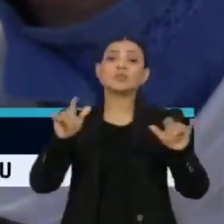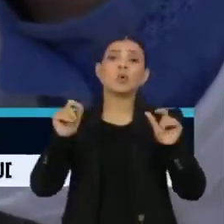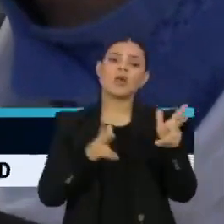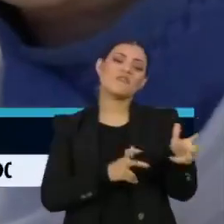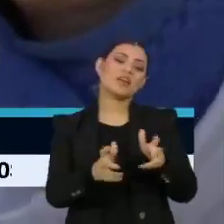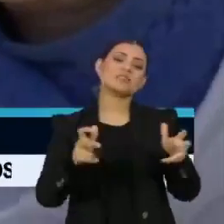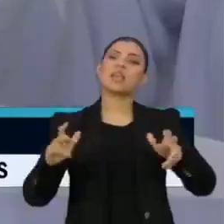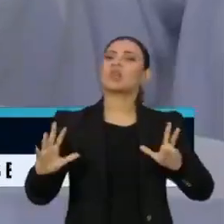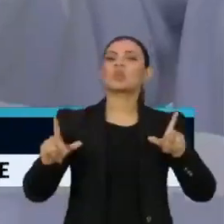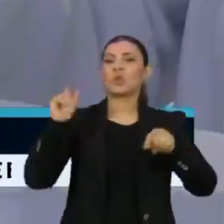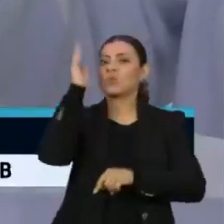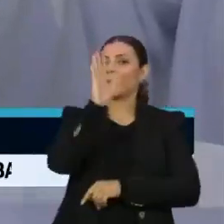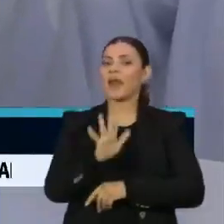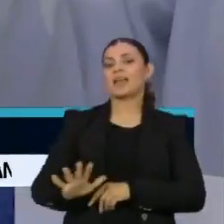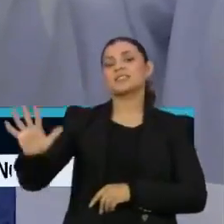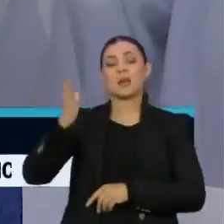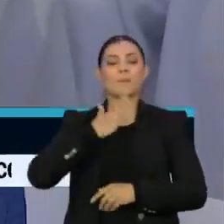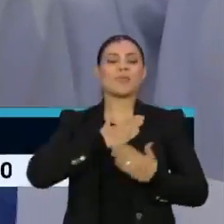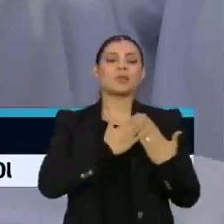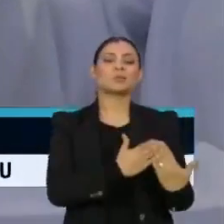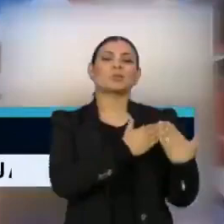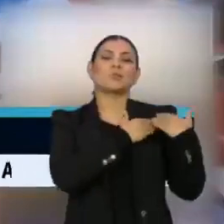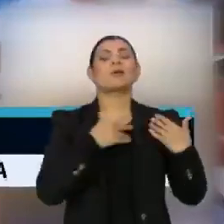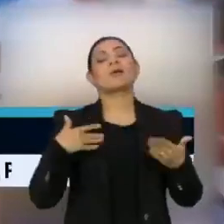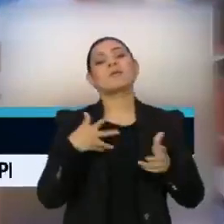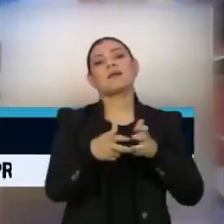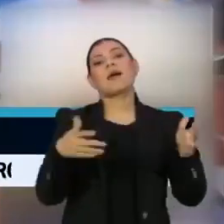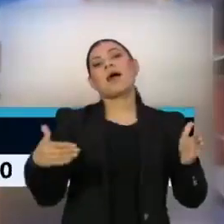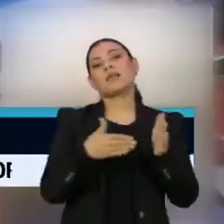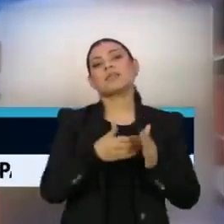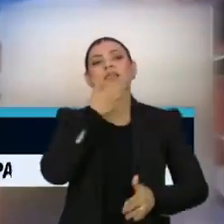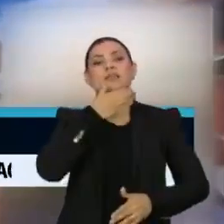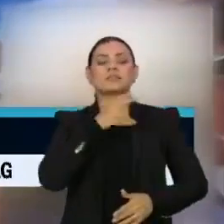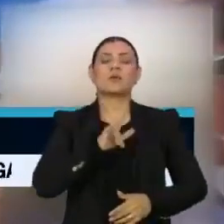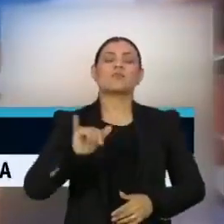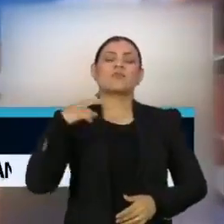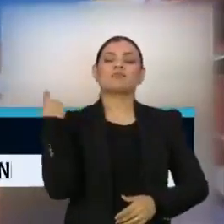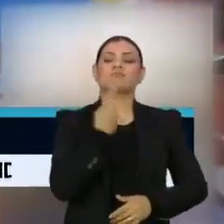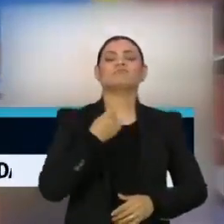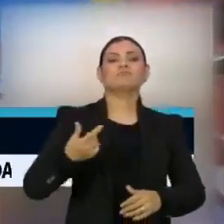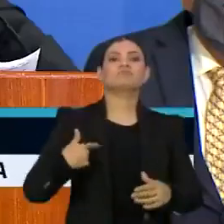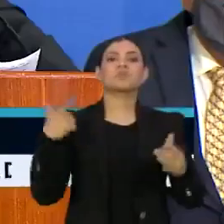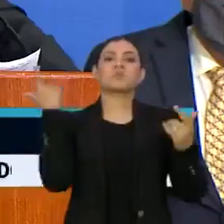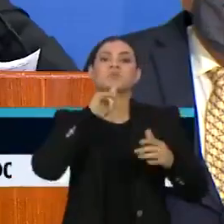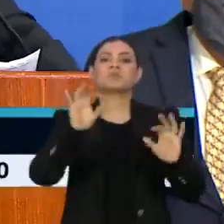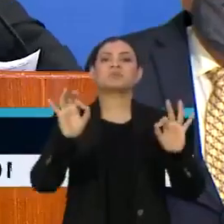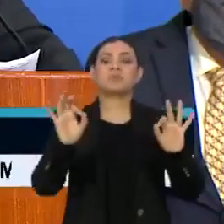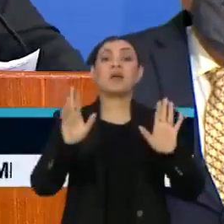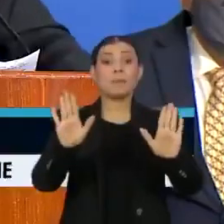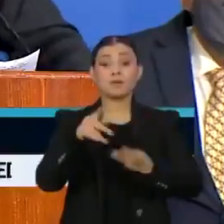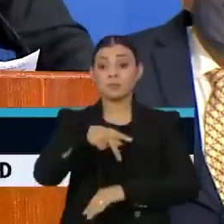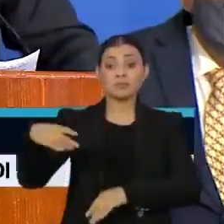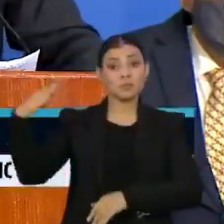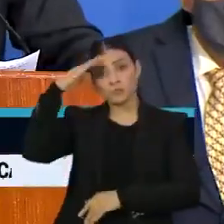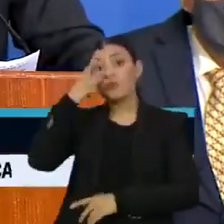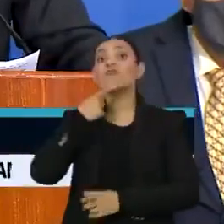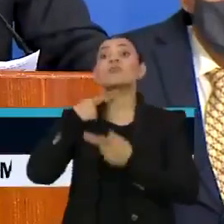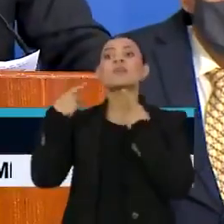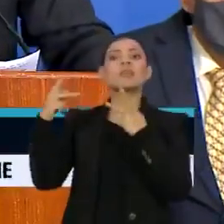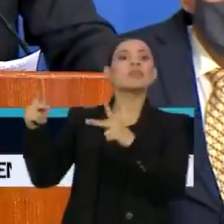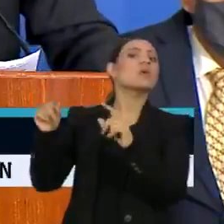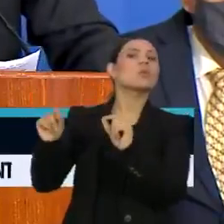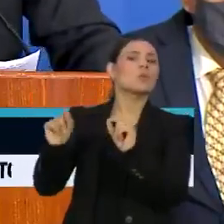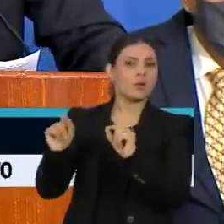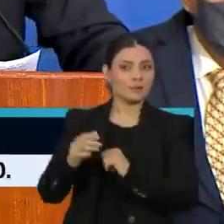vacinar todos os brasileiros até o fim deste ano e reforçou um desejo antigo do presidente Jair Bolsonaro,